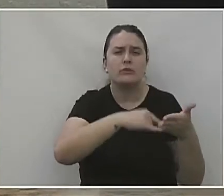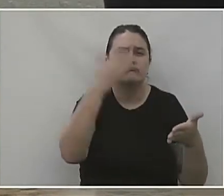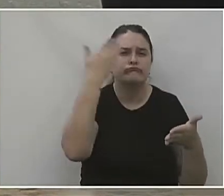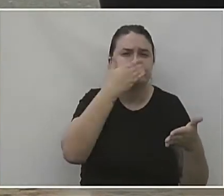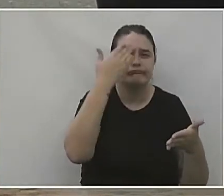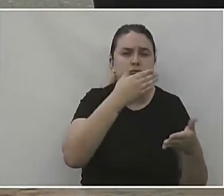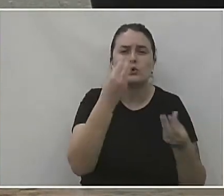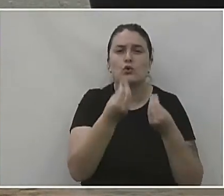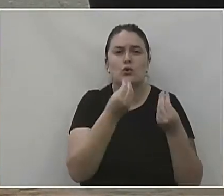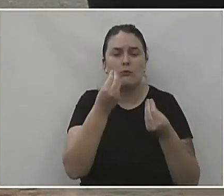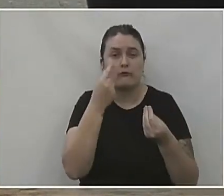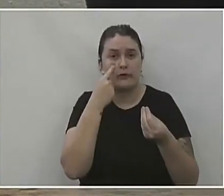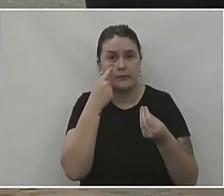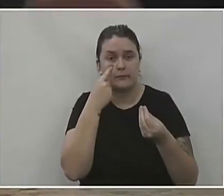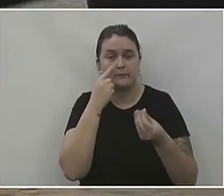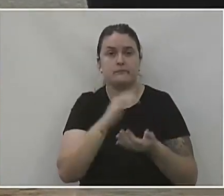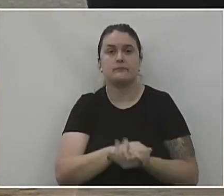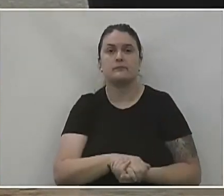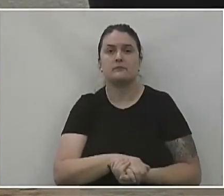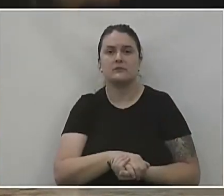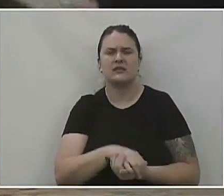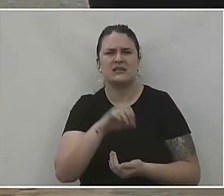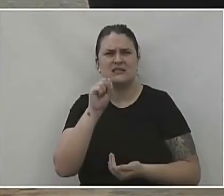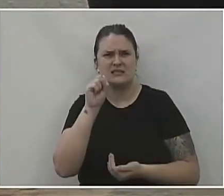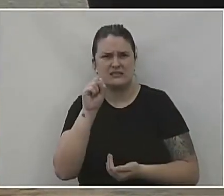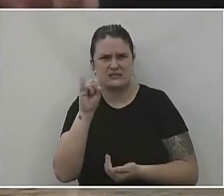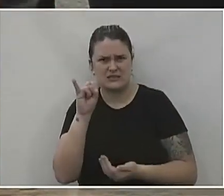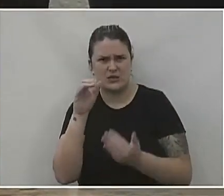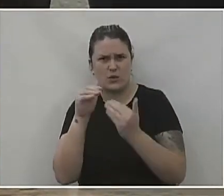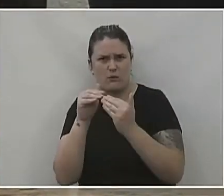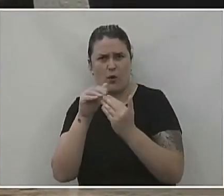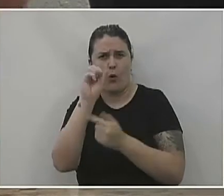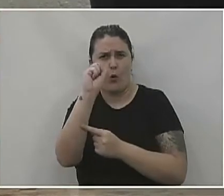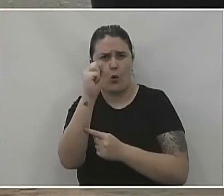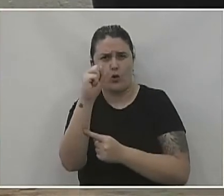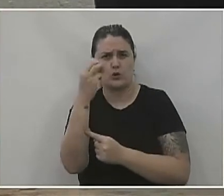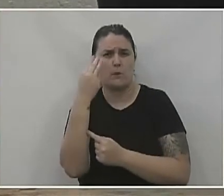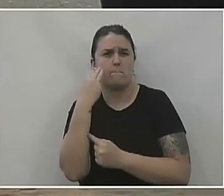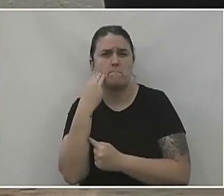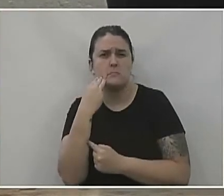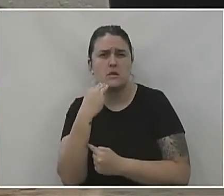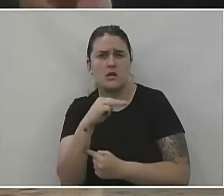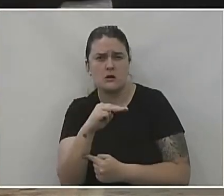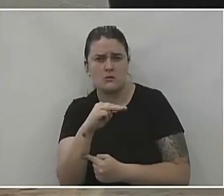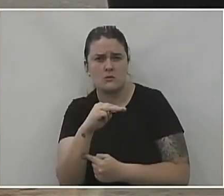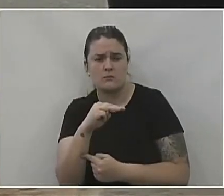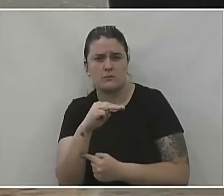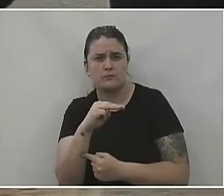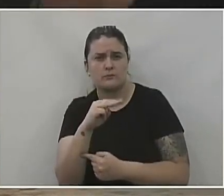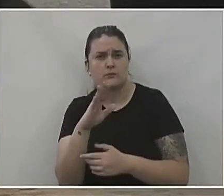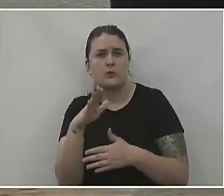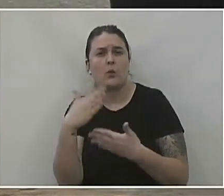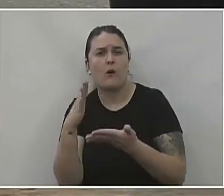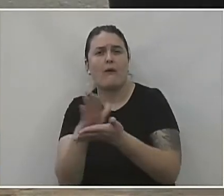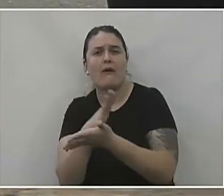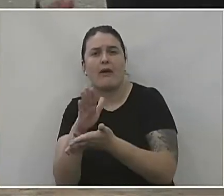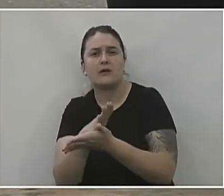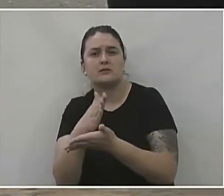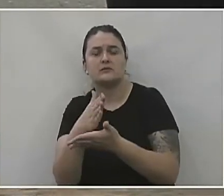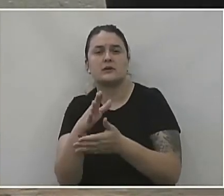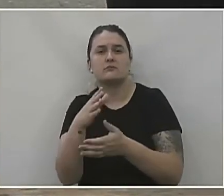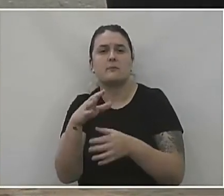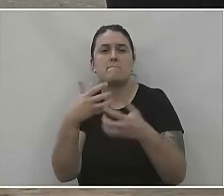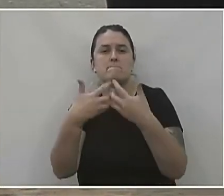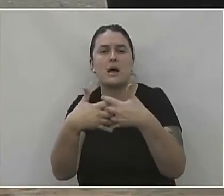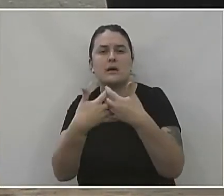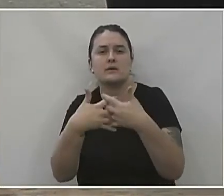Como que eu vou chegar? Você veja bem o seguinte, se há de conviver comigo, R$ 8 milhões R 441, qual que é o custo de cada respirador